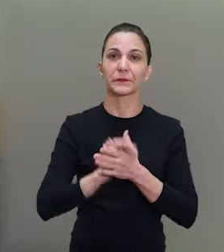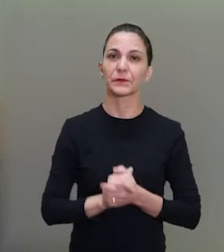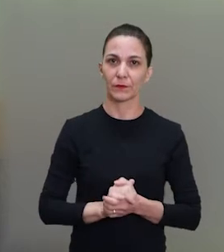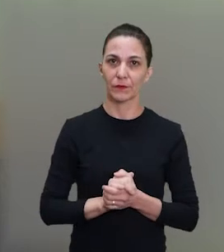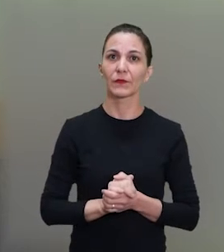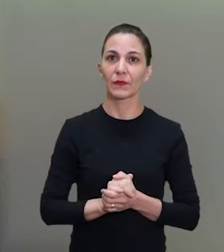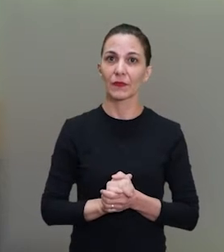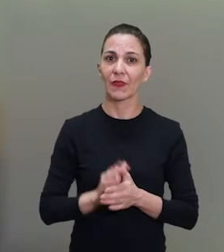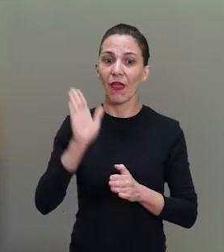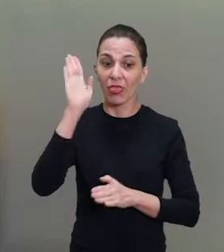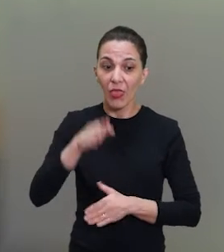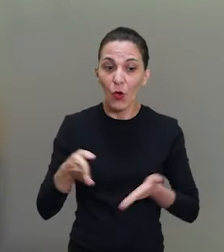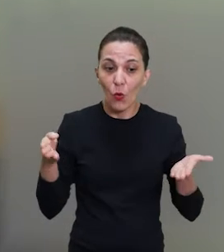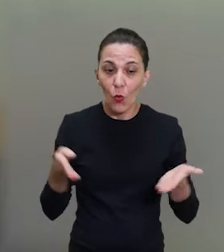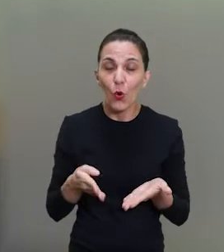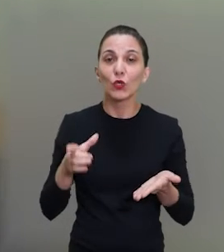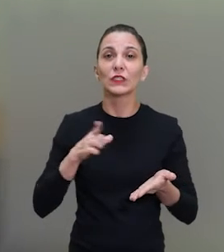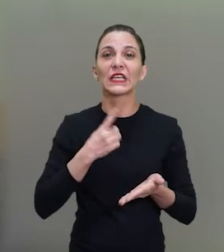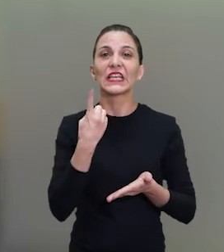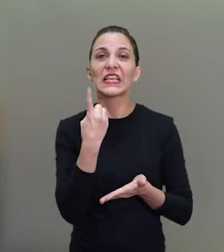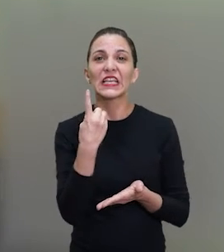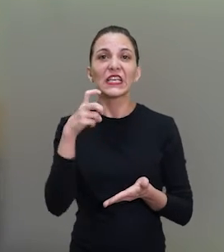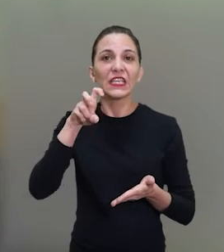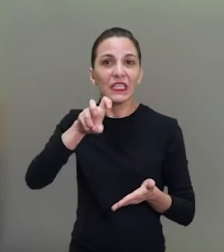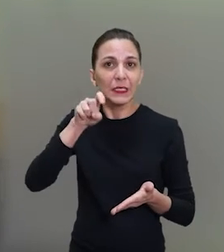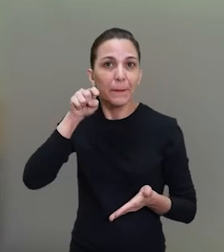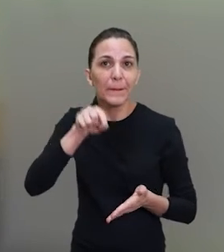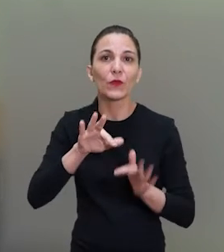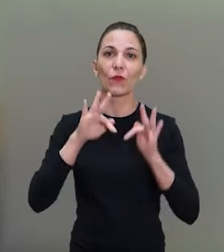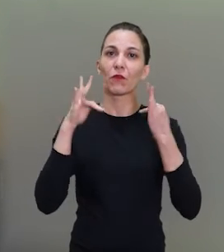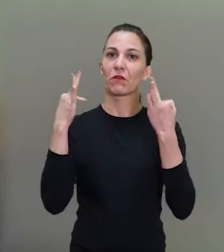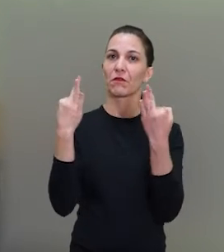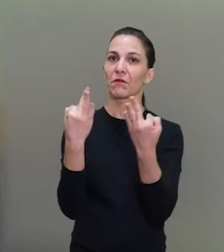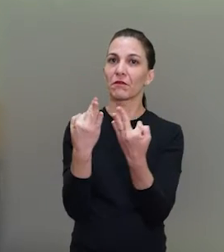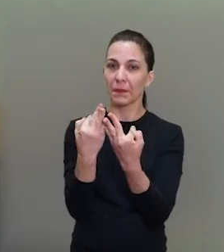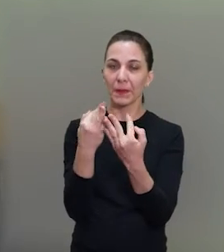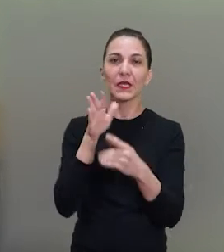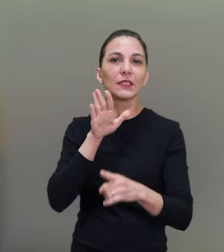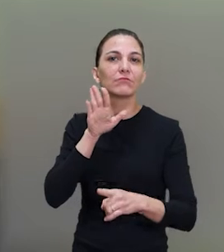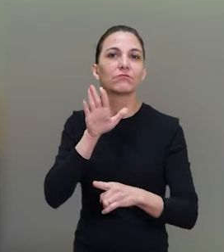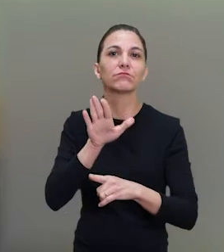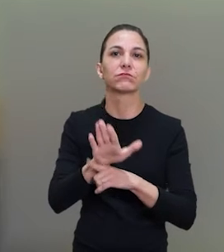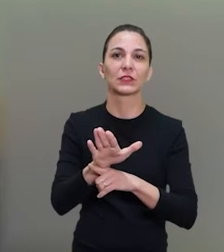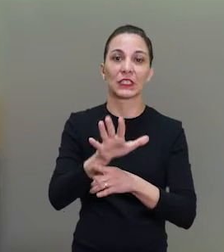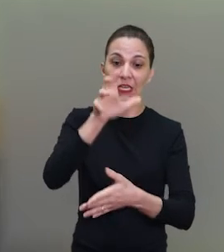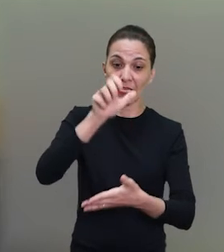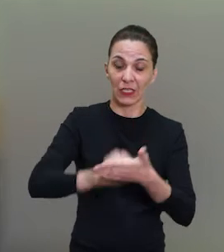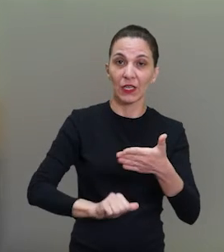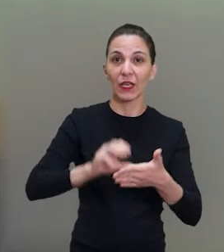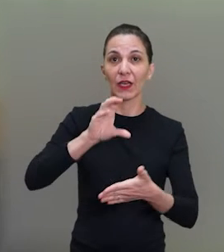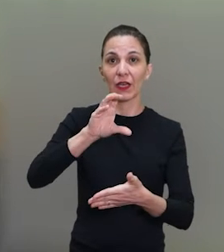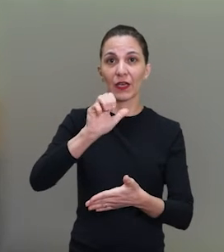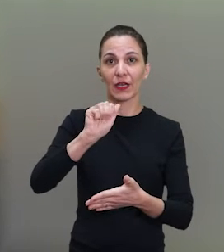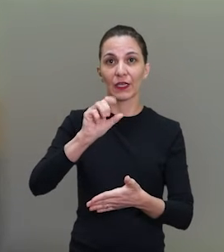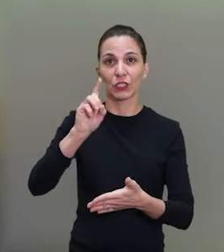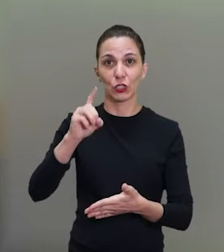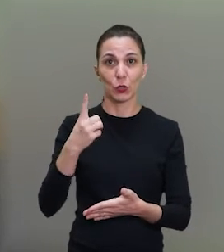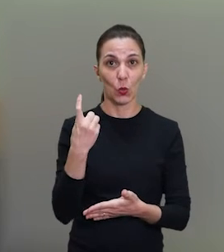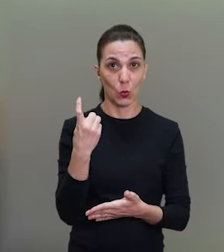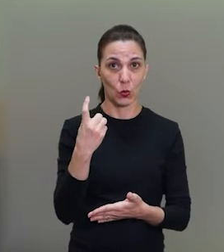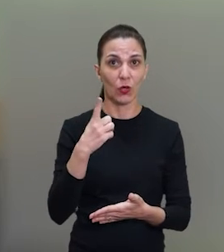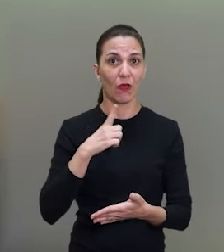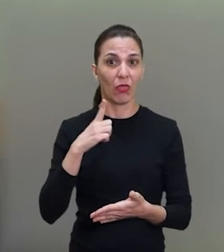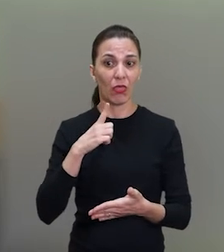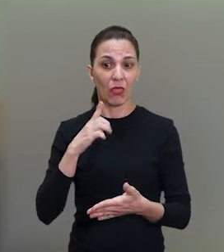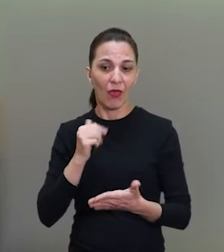a partir da tarde de hoje mais de 15 mil famílias que estão cadastradas no Cade Único que